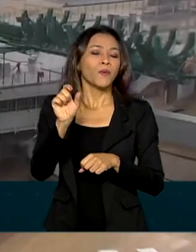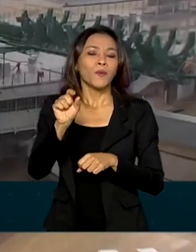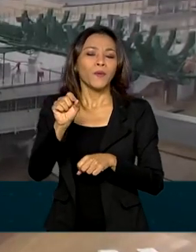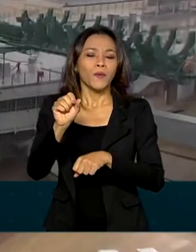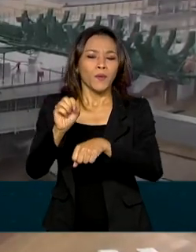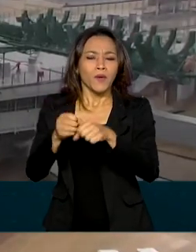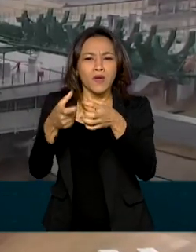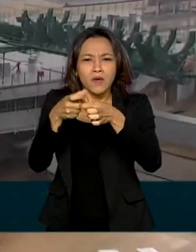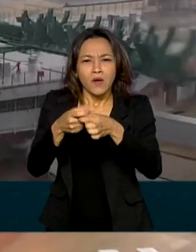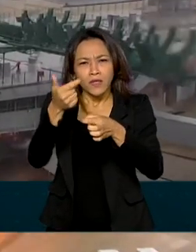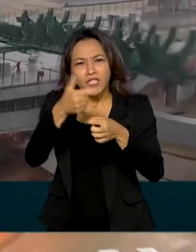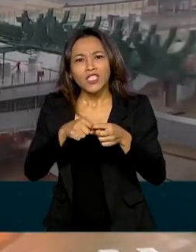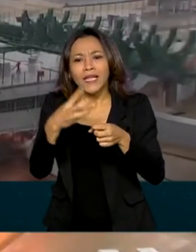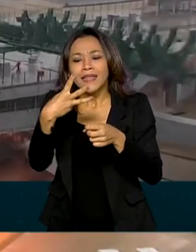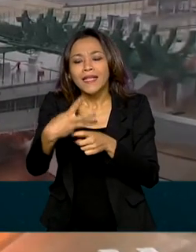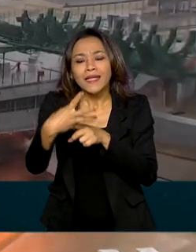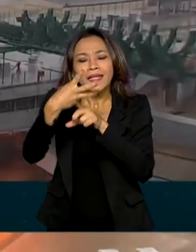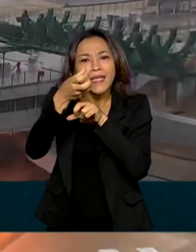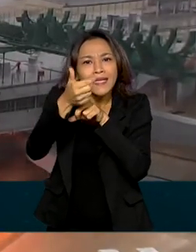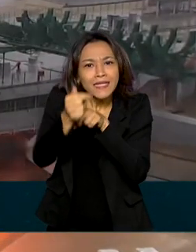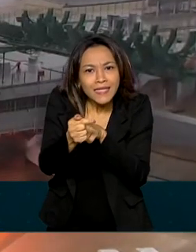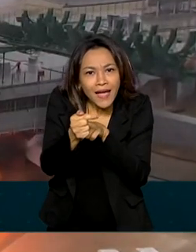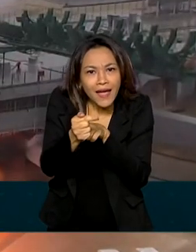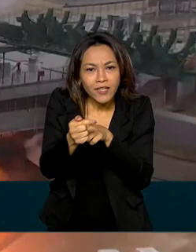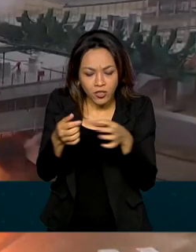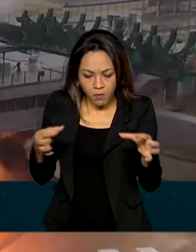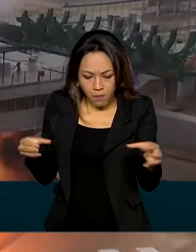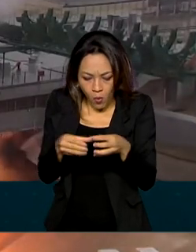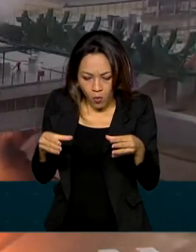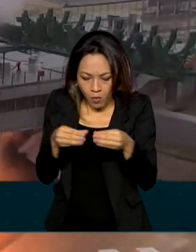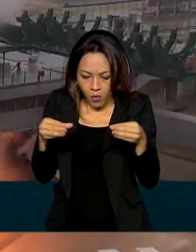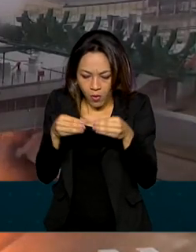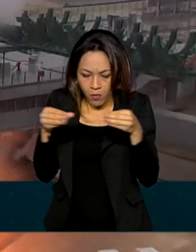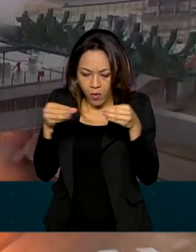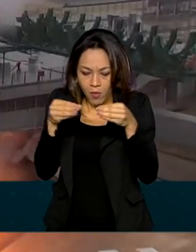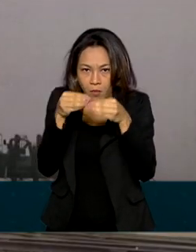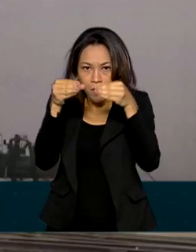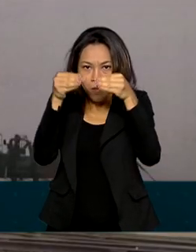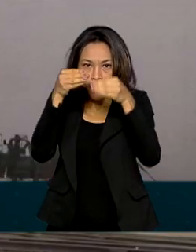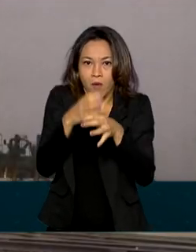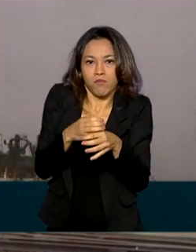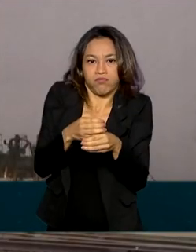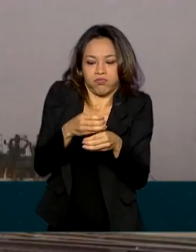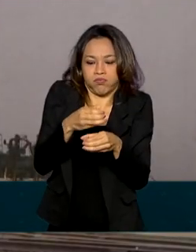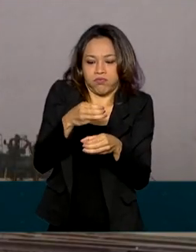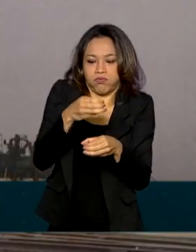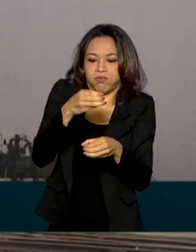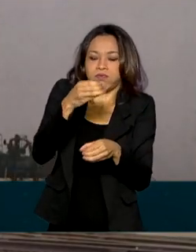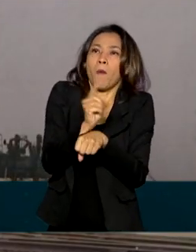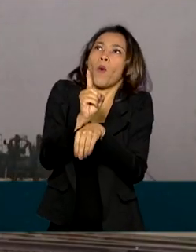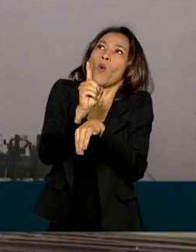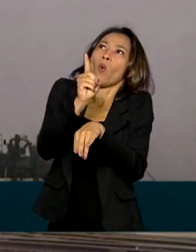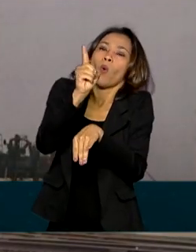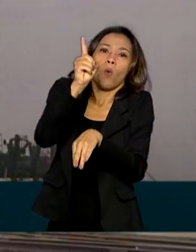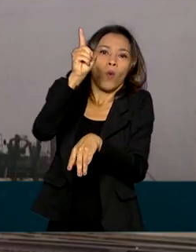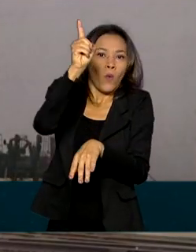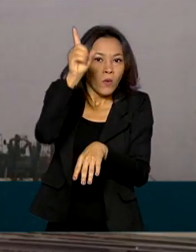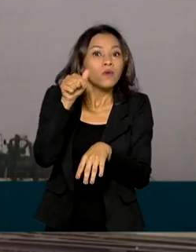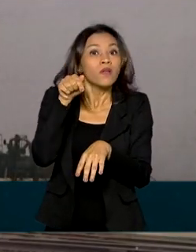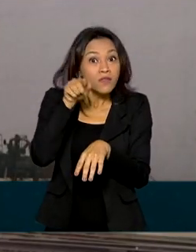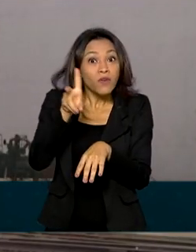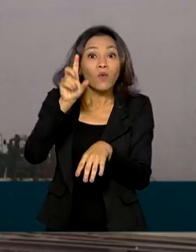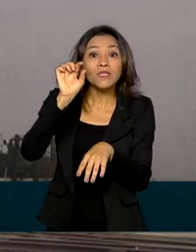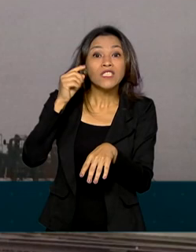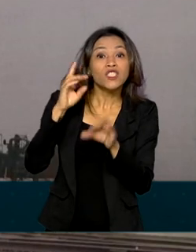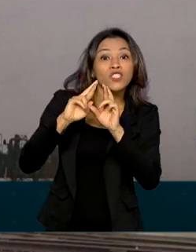de cápsula com outros 37 dispositivos de diversos países. E eles ficaram localizados em pontos